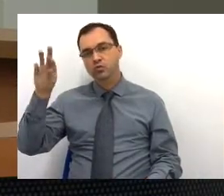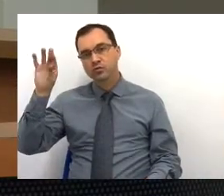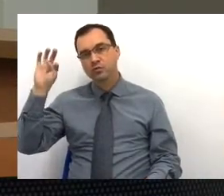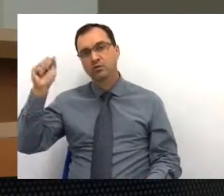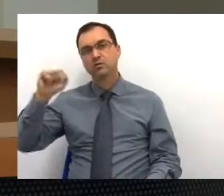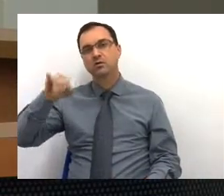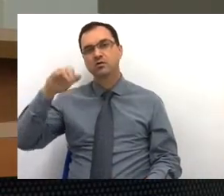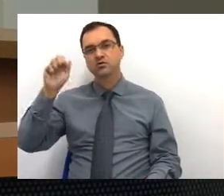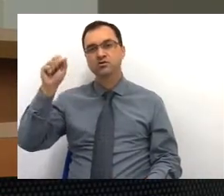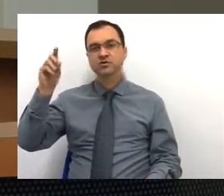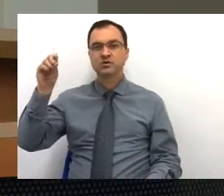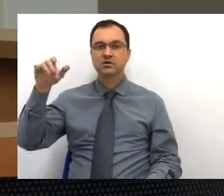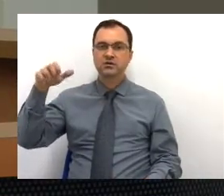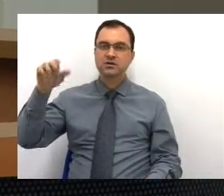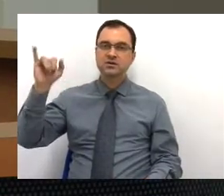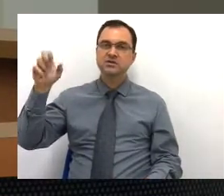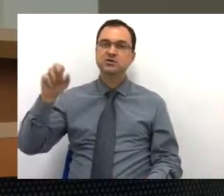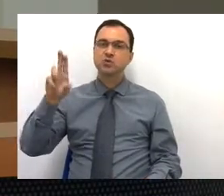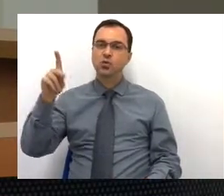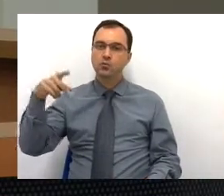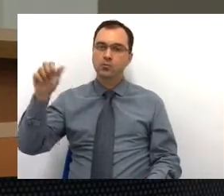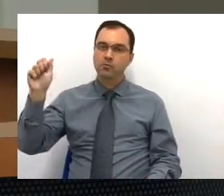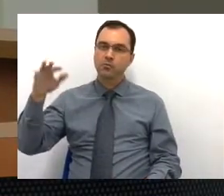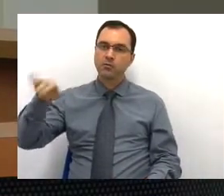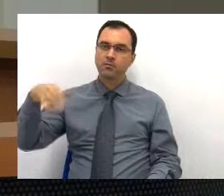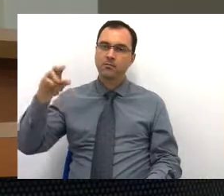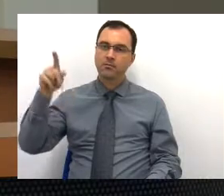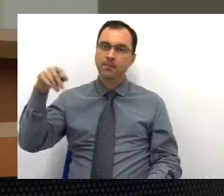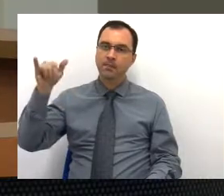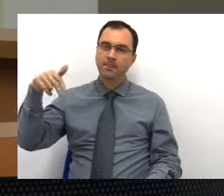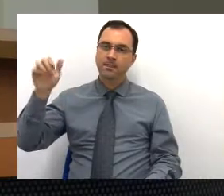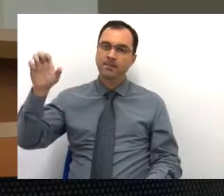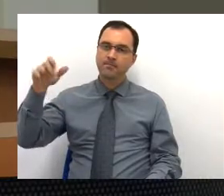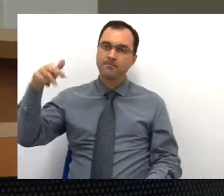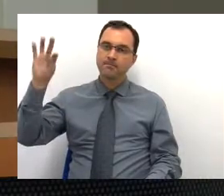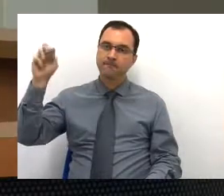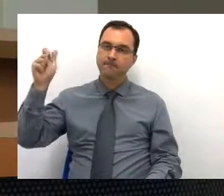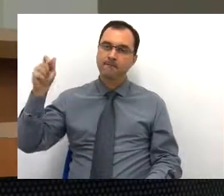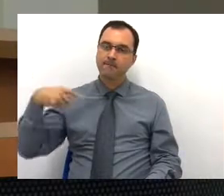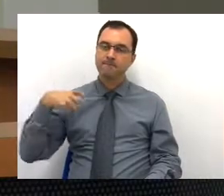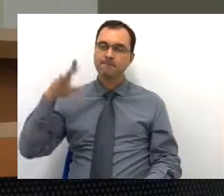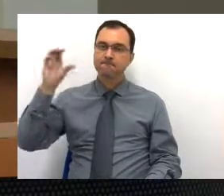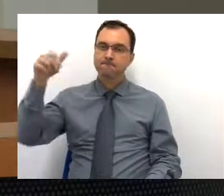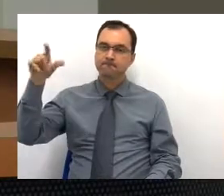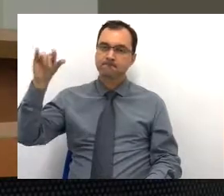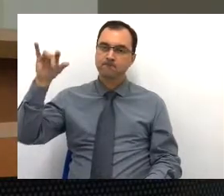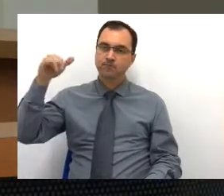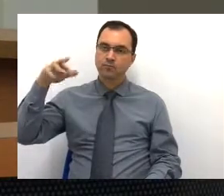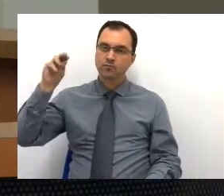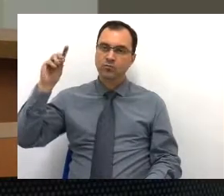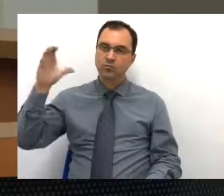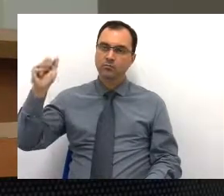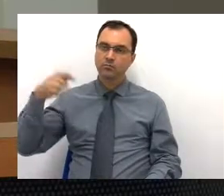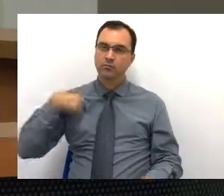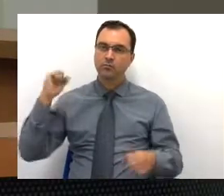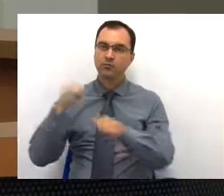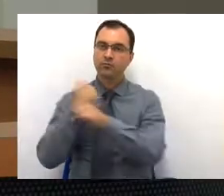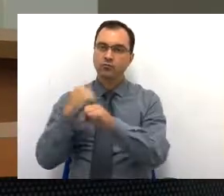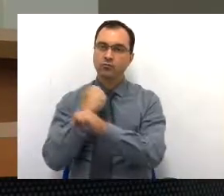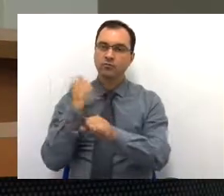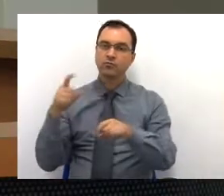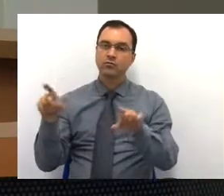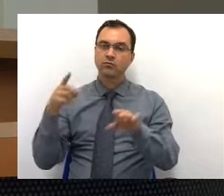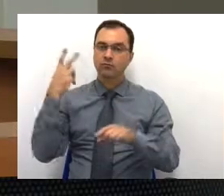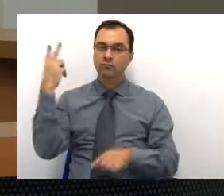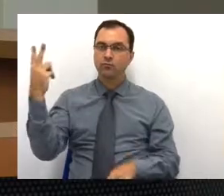Jardim América, UPA Pimentas, Capes Pimenta, Clínica Água Azul. E a construção de mais